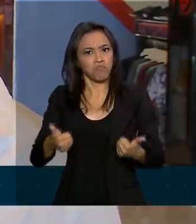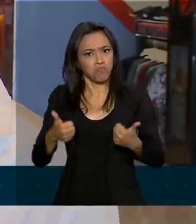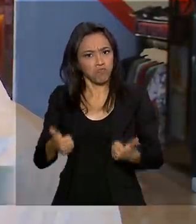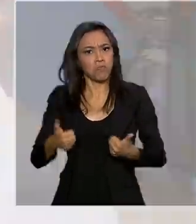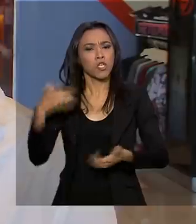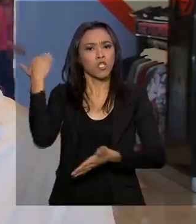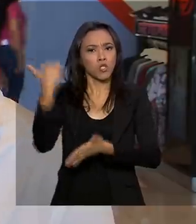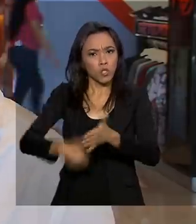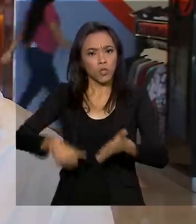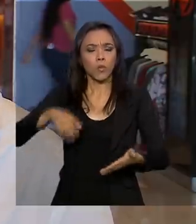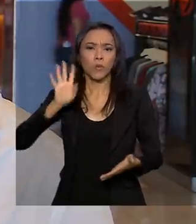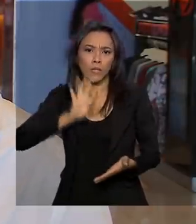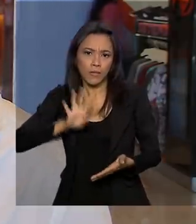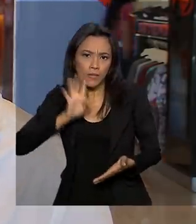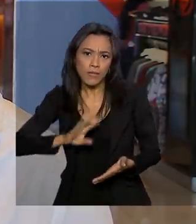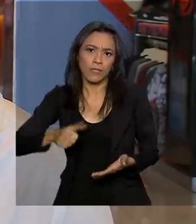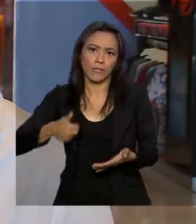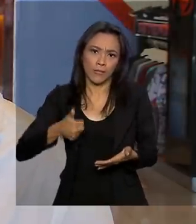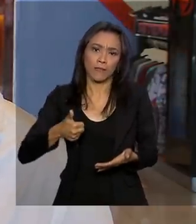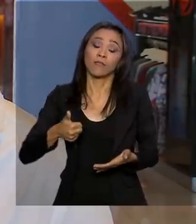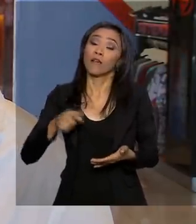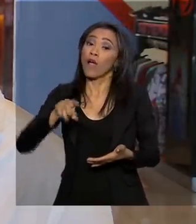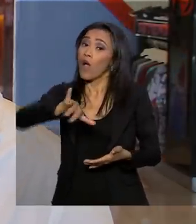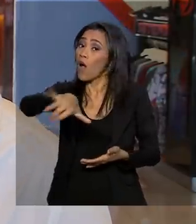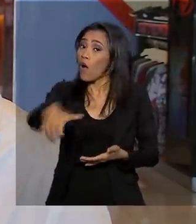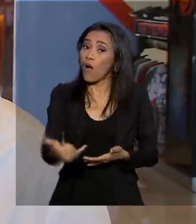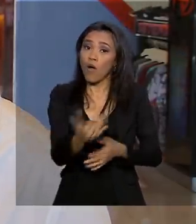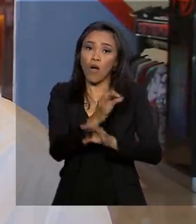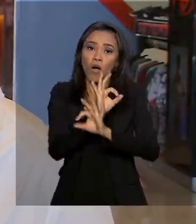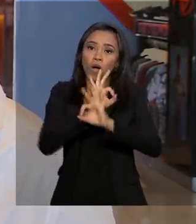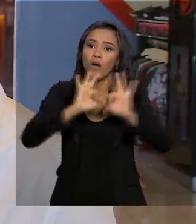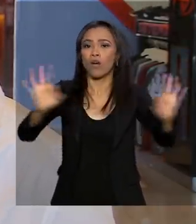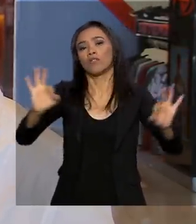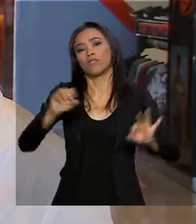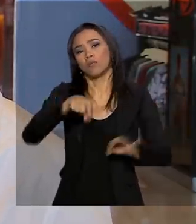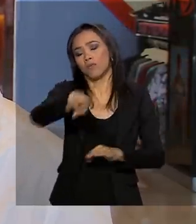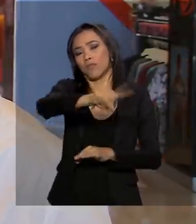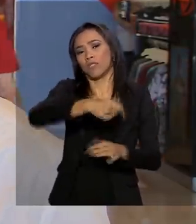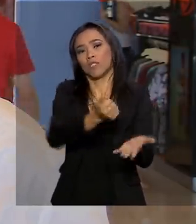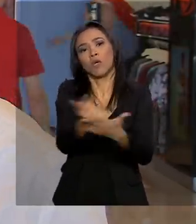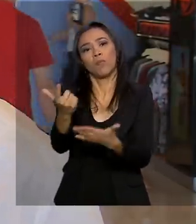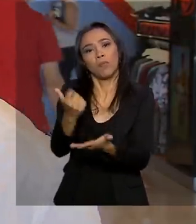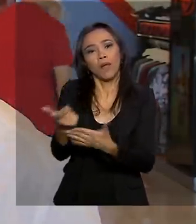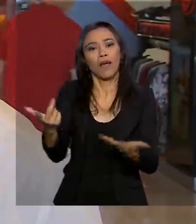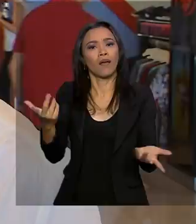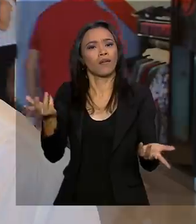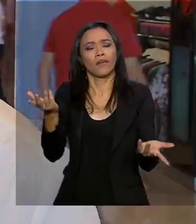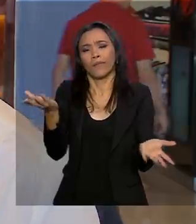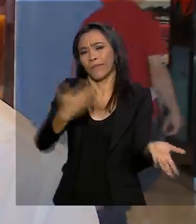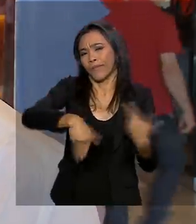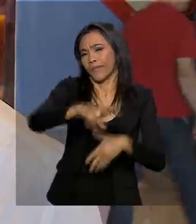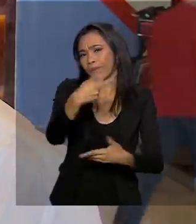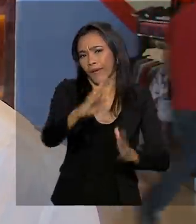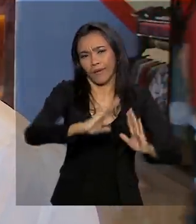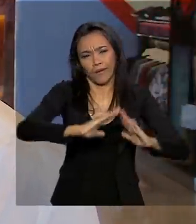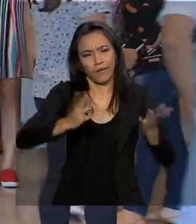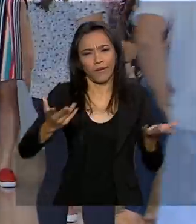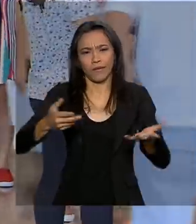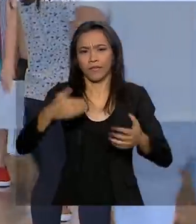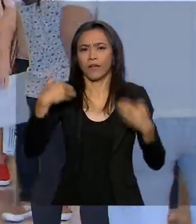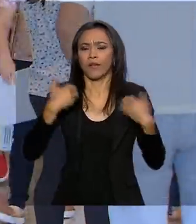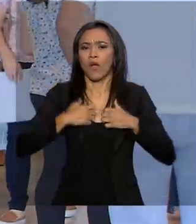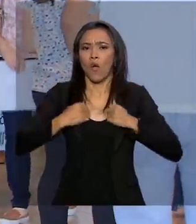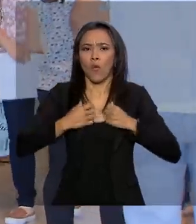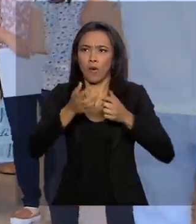legais, e é uma ótima oportunidade para o consumidor aproveitar e renovar sua casa, seu guarda-roupa.